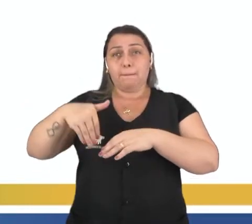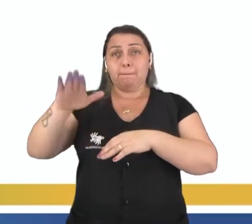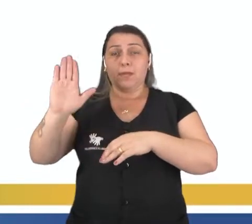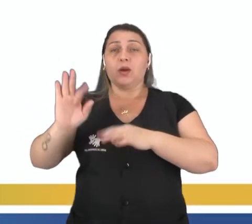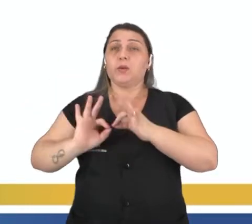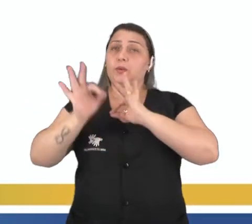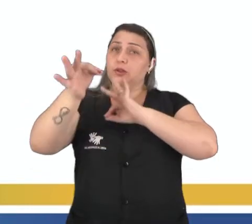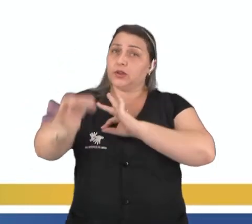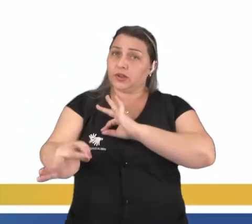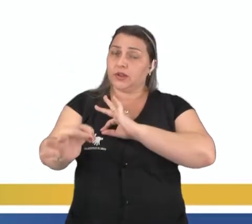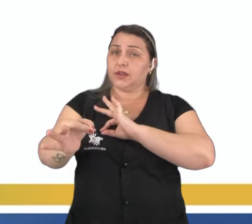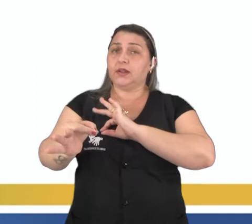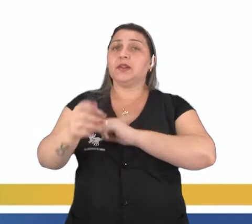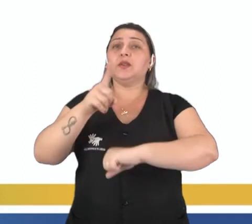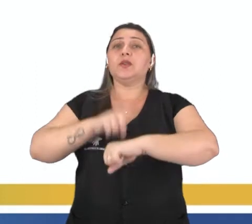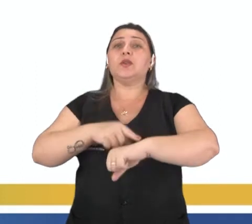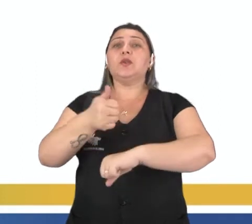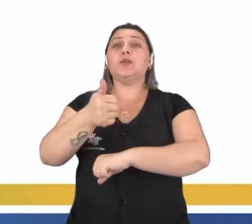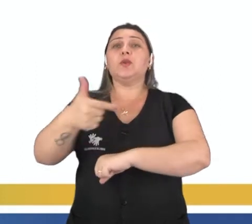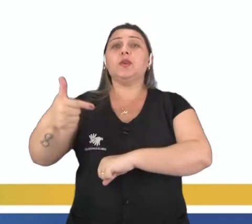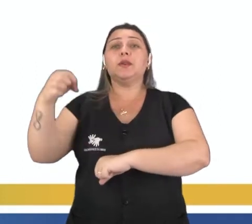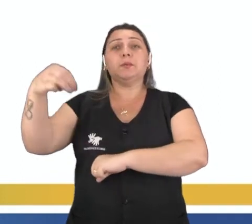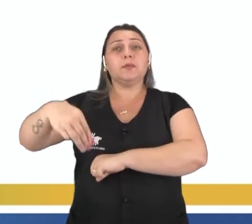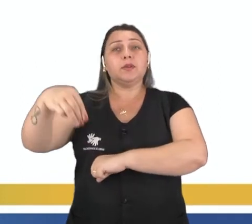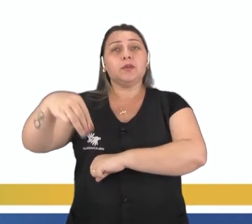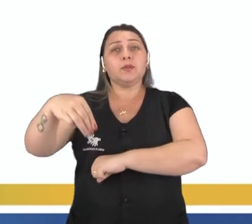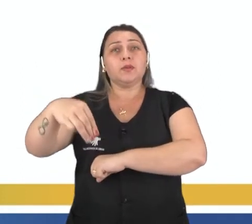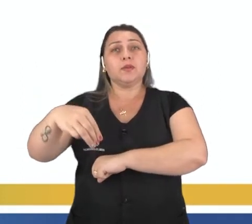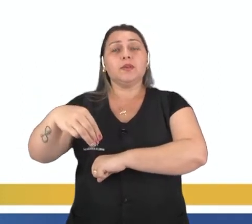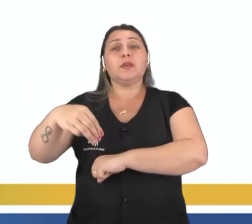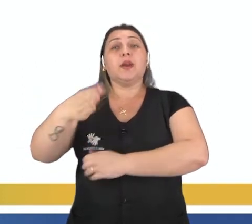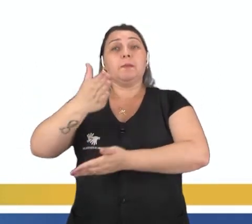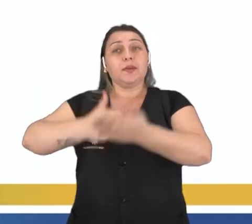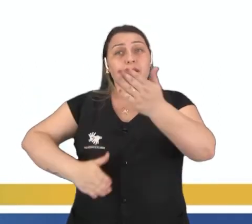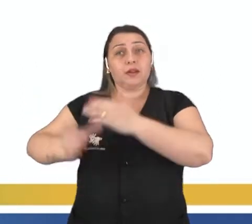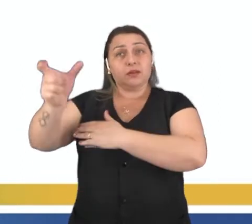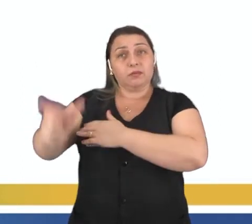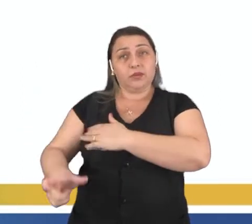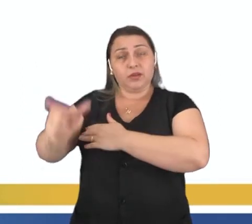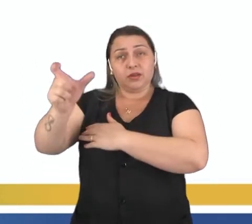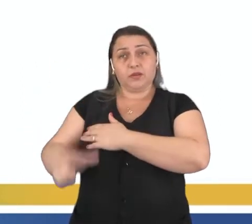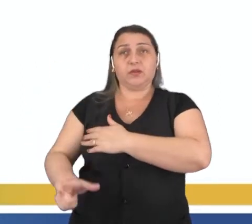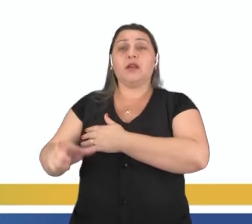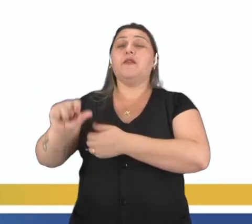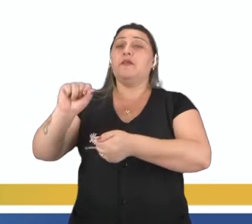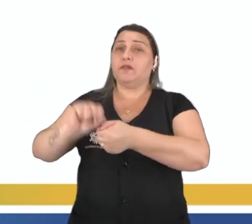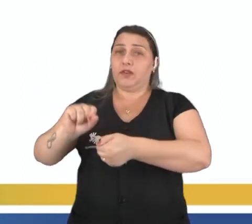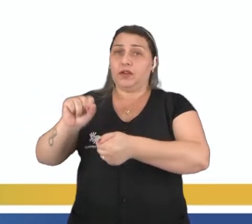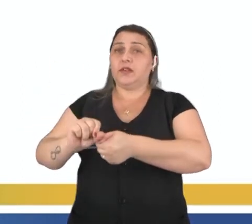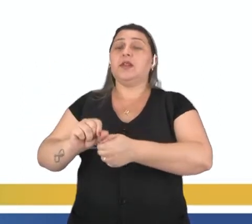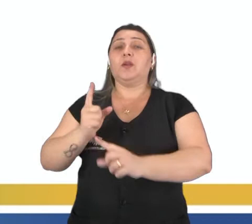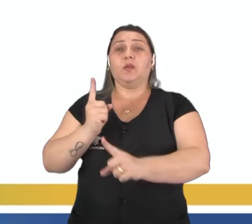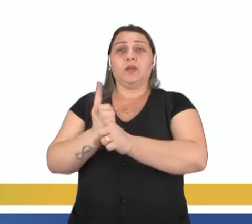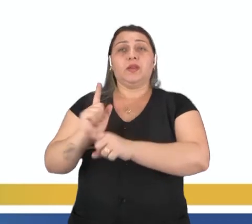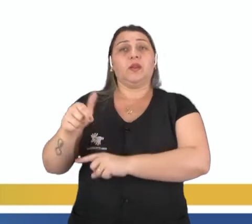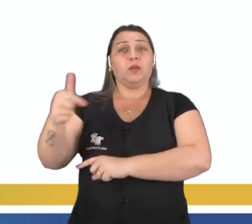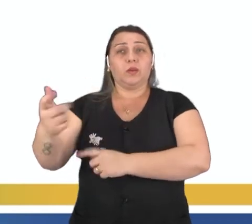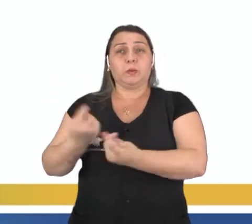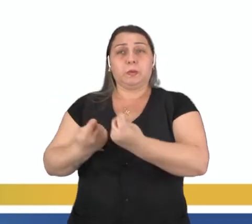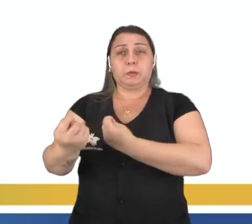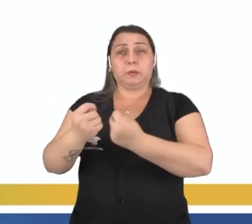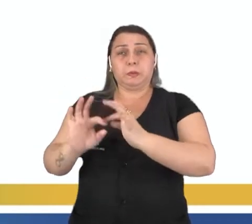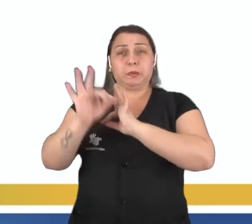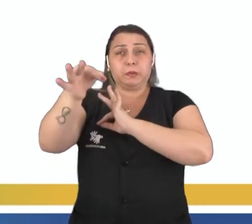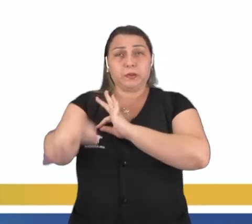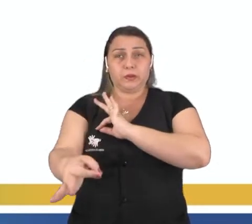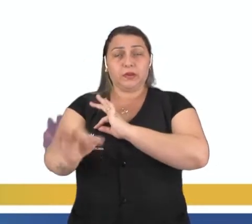possível durante 12 minutos. A metade dos indivíduos executa o teste. Enquanto a outra, controla a distância